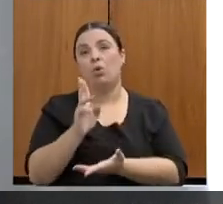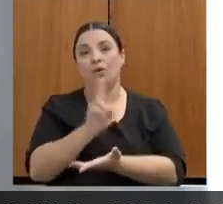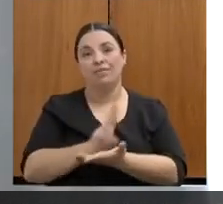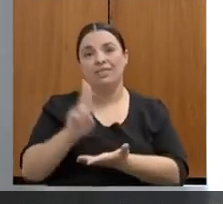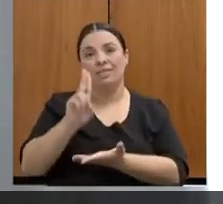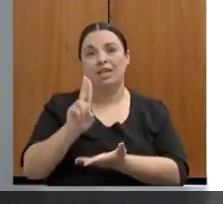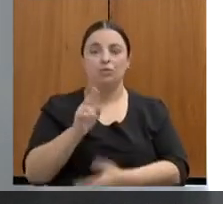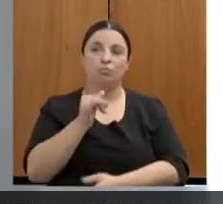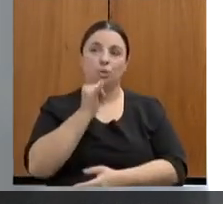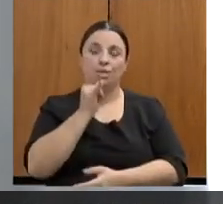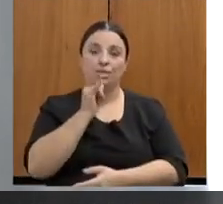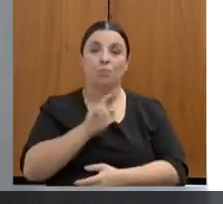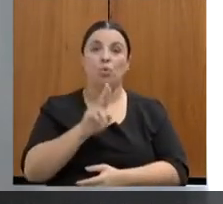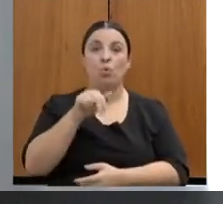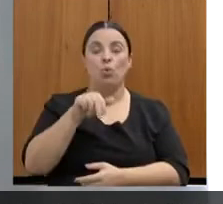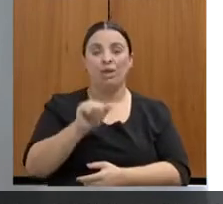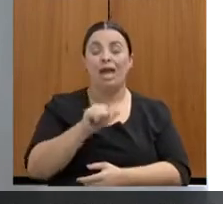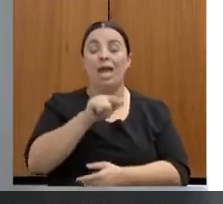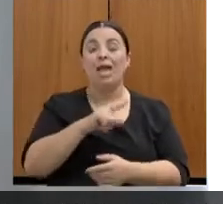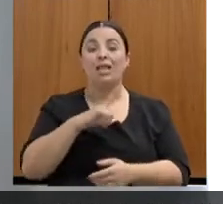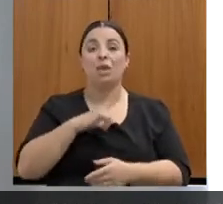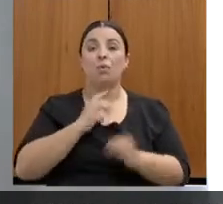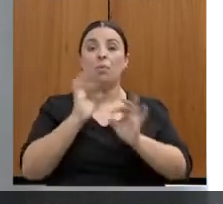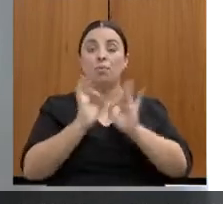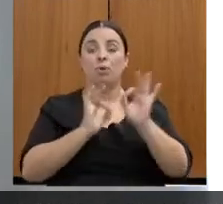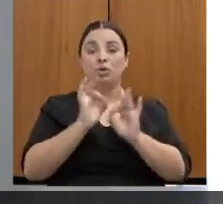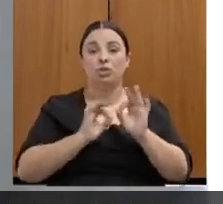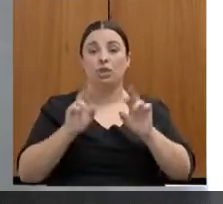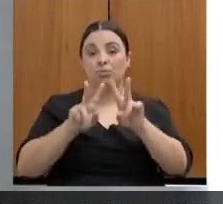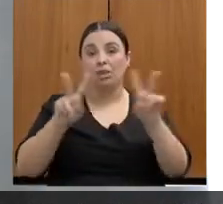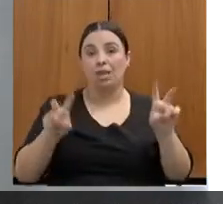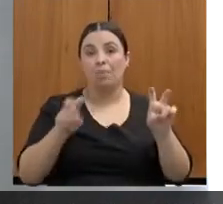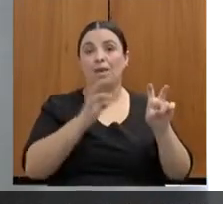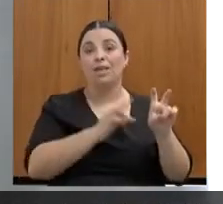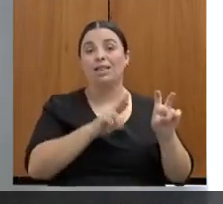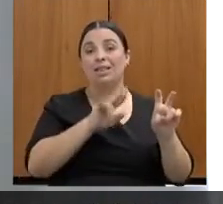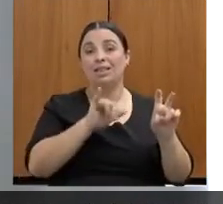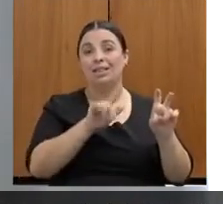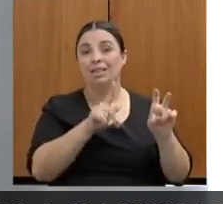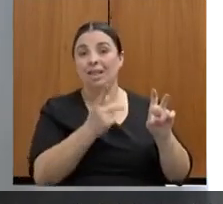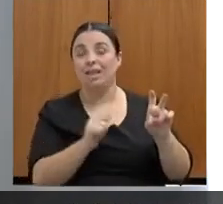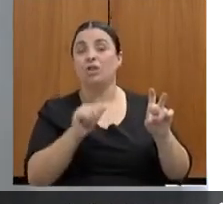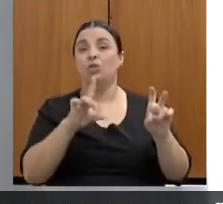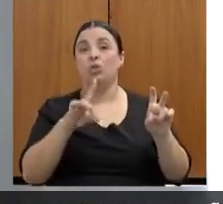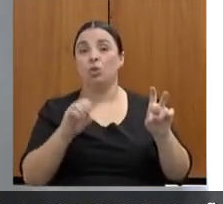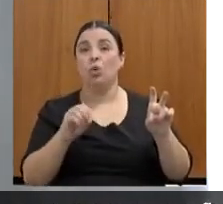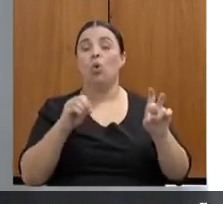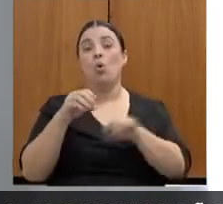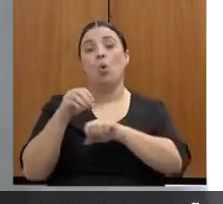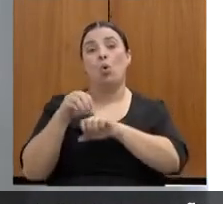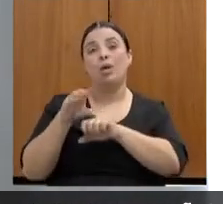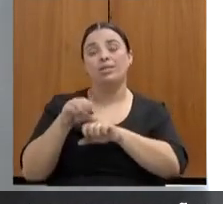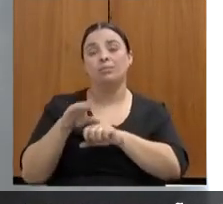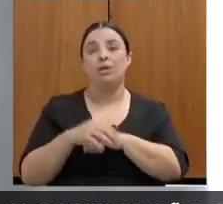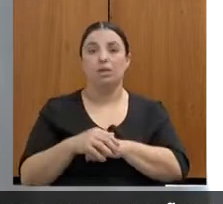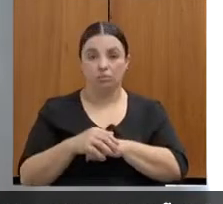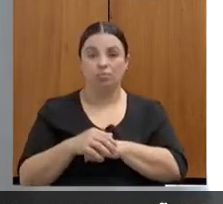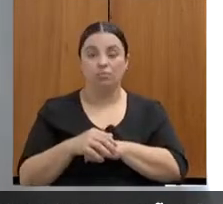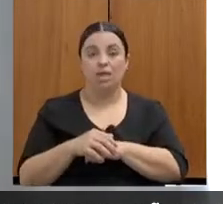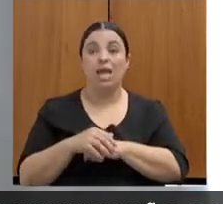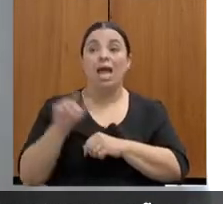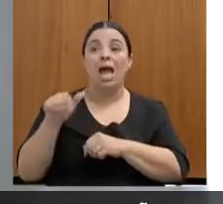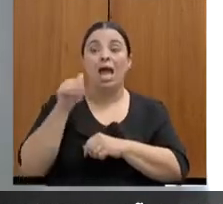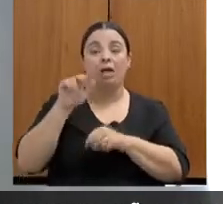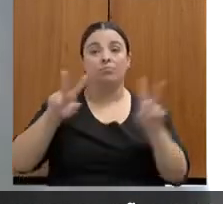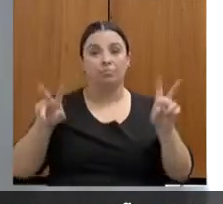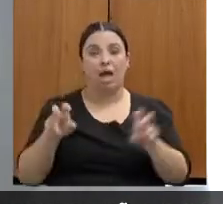Conhecimento. Através desse projeto, as mulheres recebem ali um link para participarem de workshops